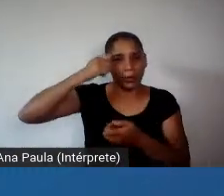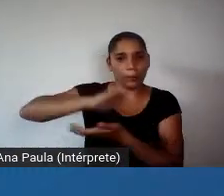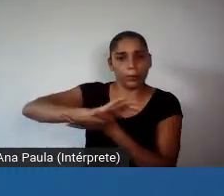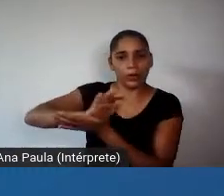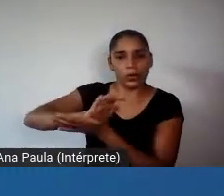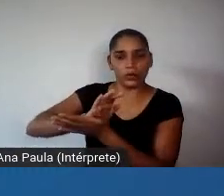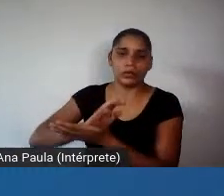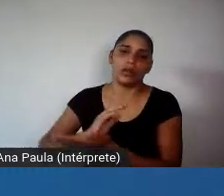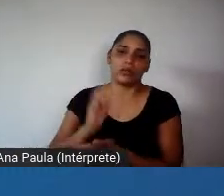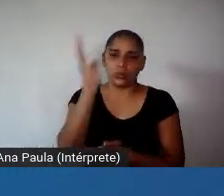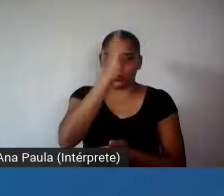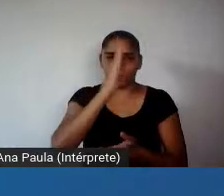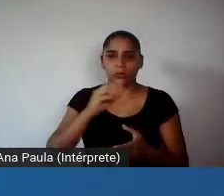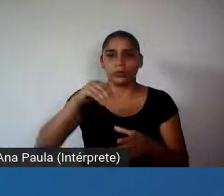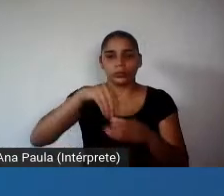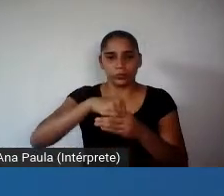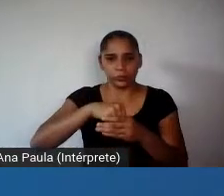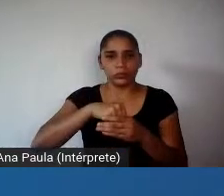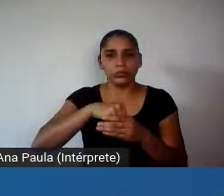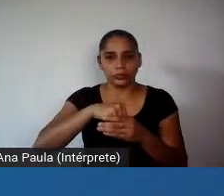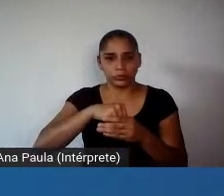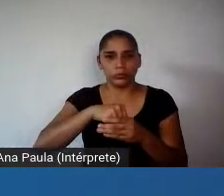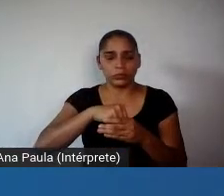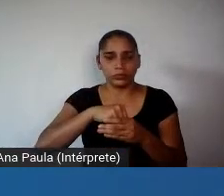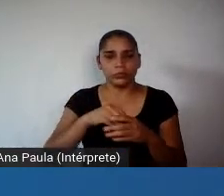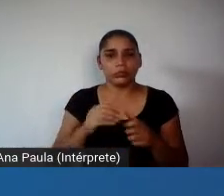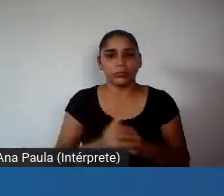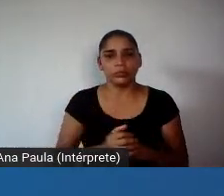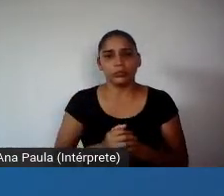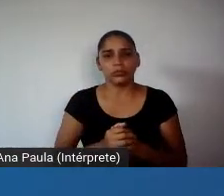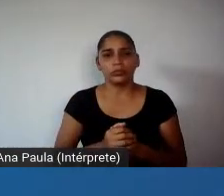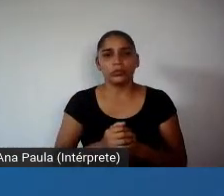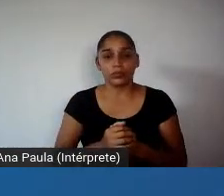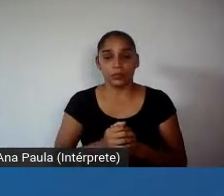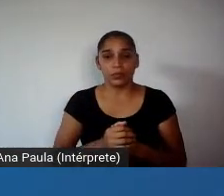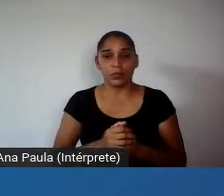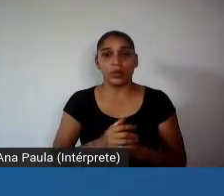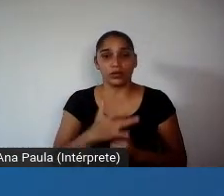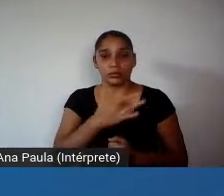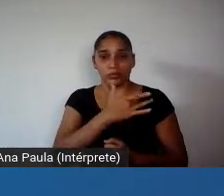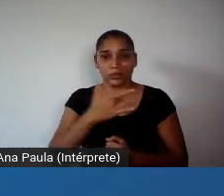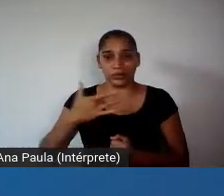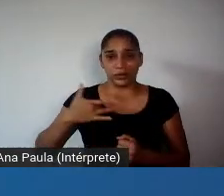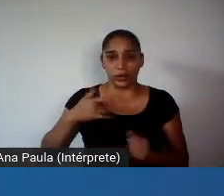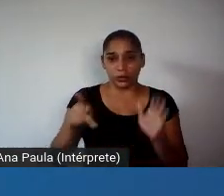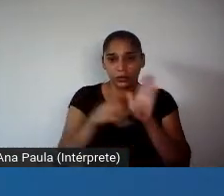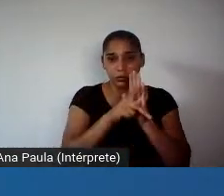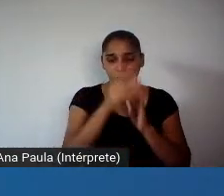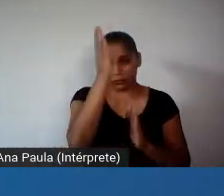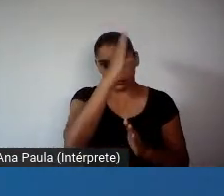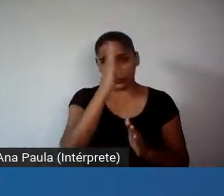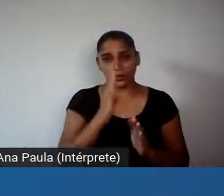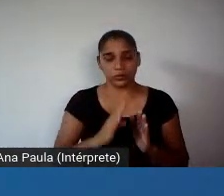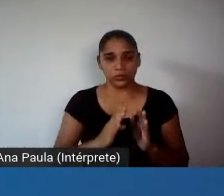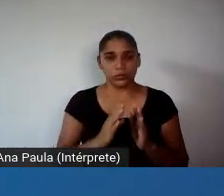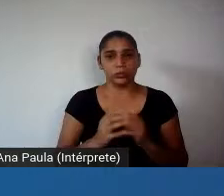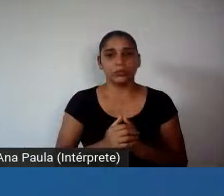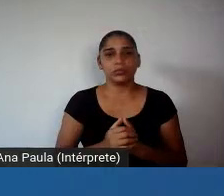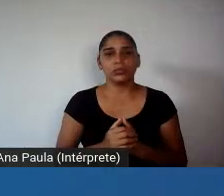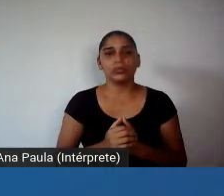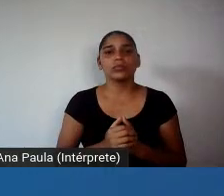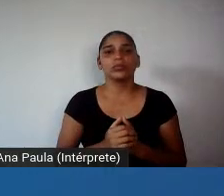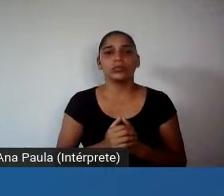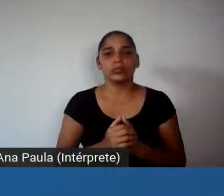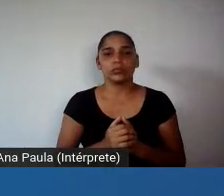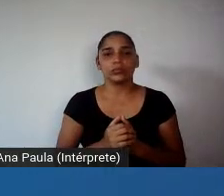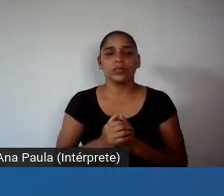Os trabalhos pior pagos na saúde brasileira, pegando